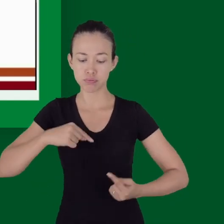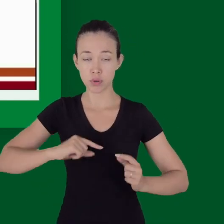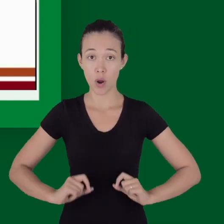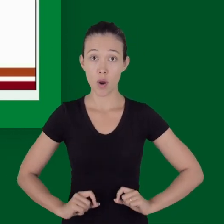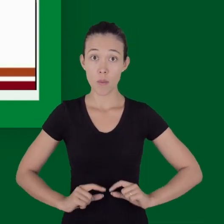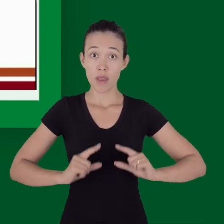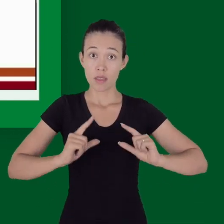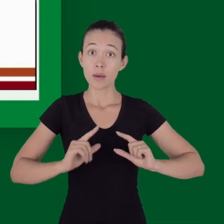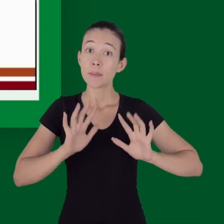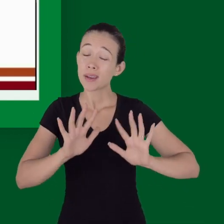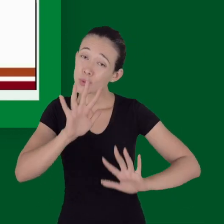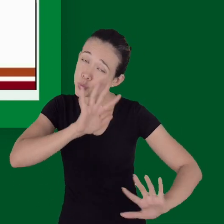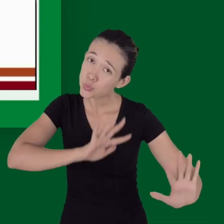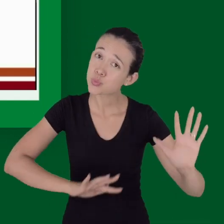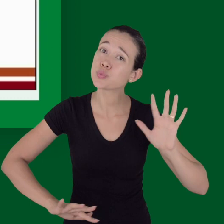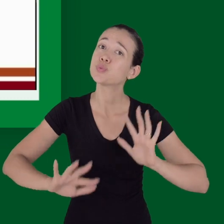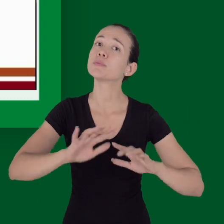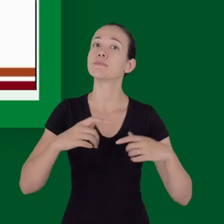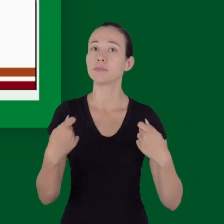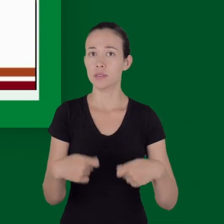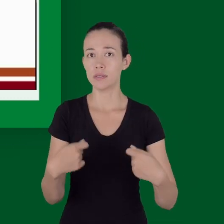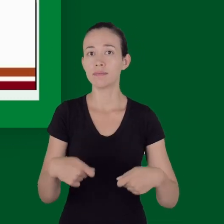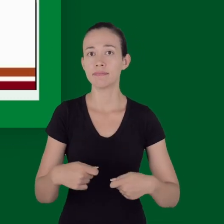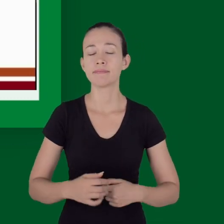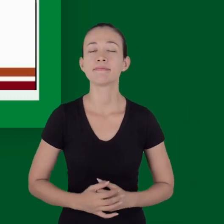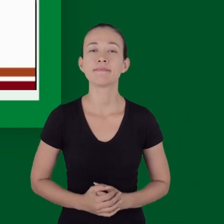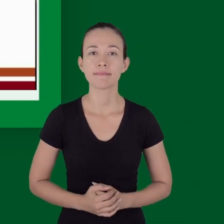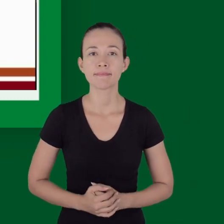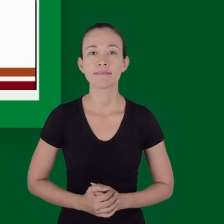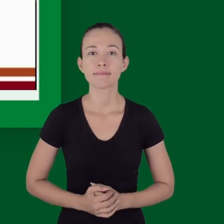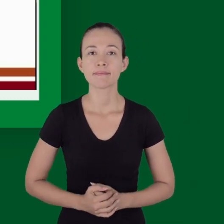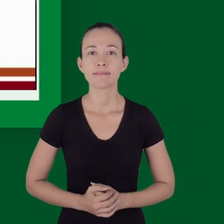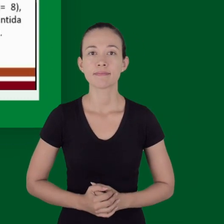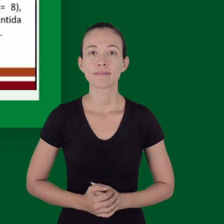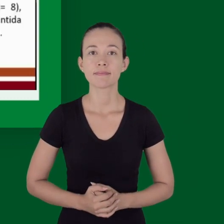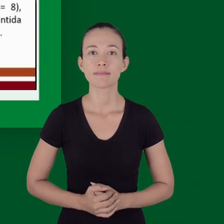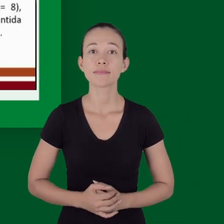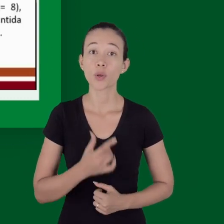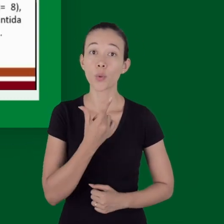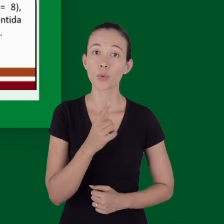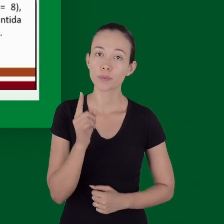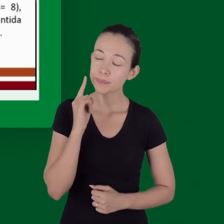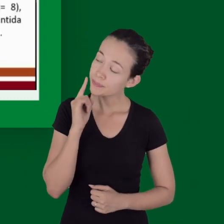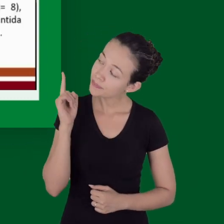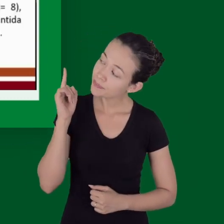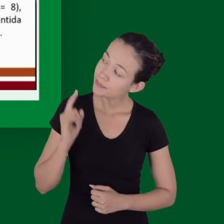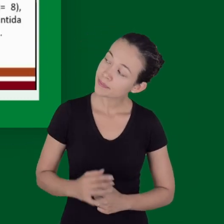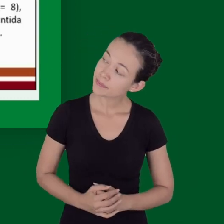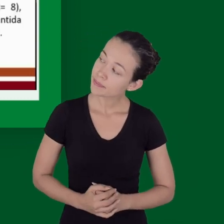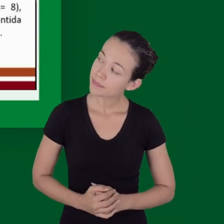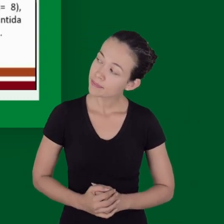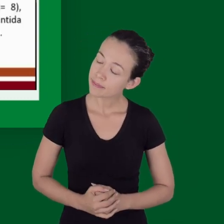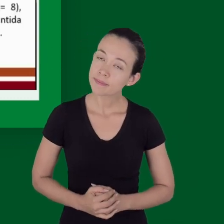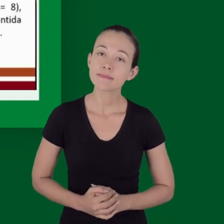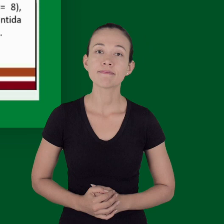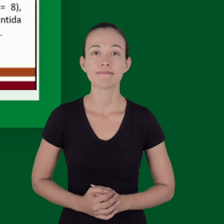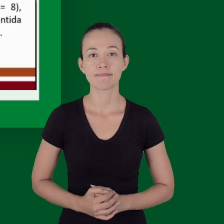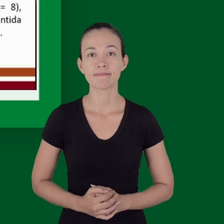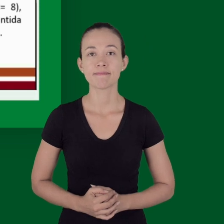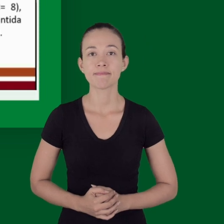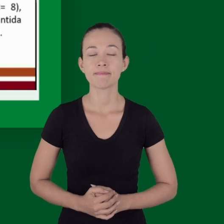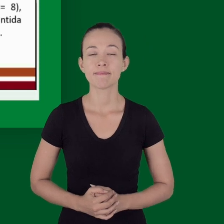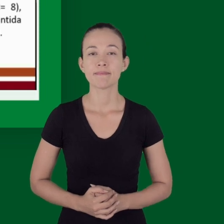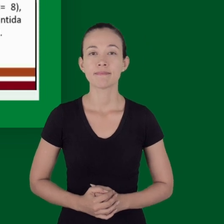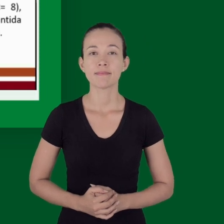quadro de choque hemorrágico ela deve ser feita com muita cautela o guideline europeu ele